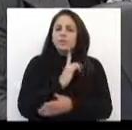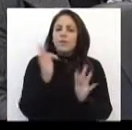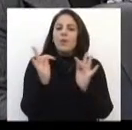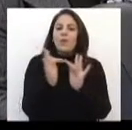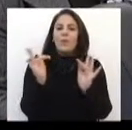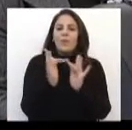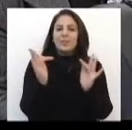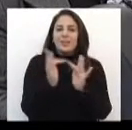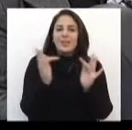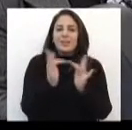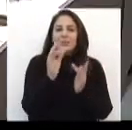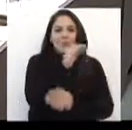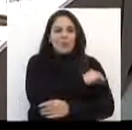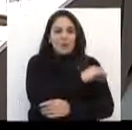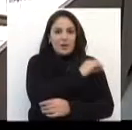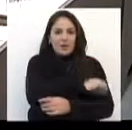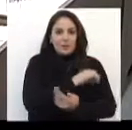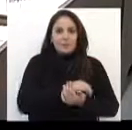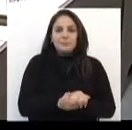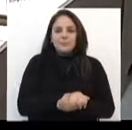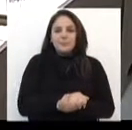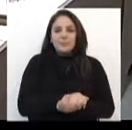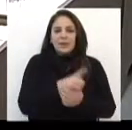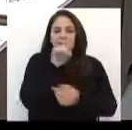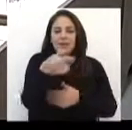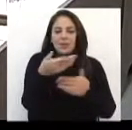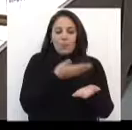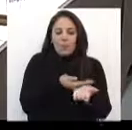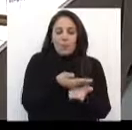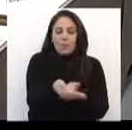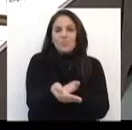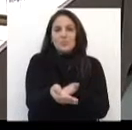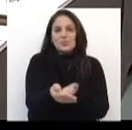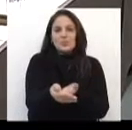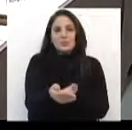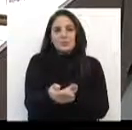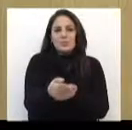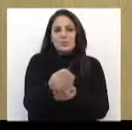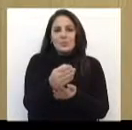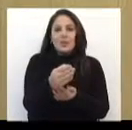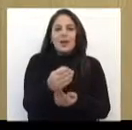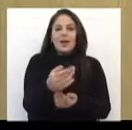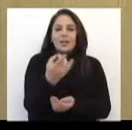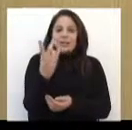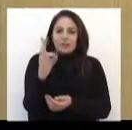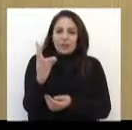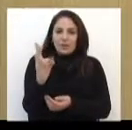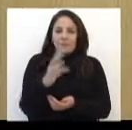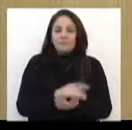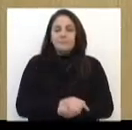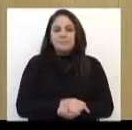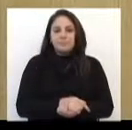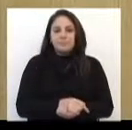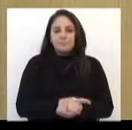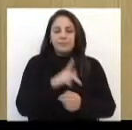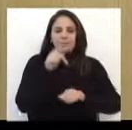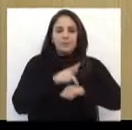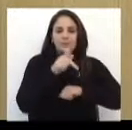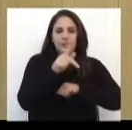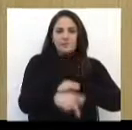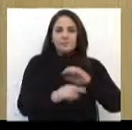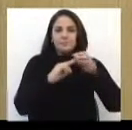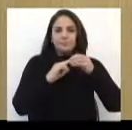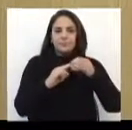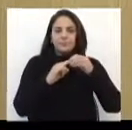contato com o álcool, que é a porta de entrada para outras drogas. Passofundenses que se destacaram em